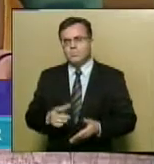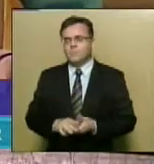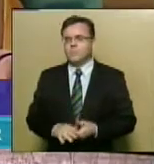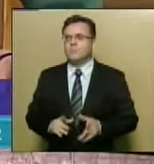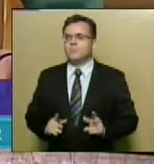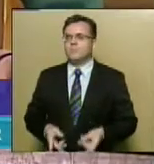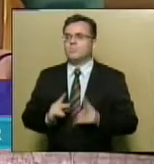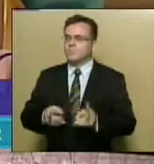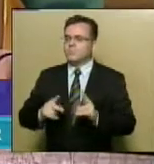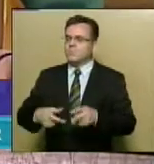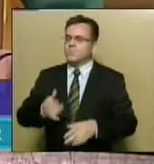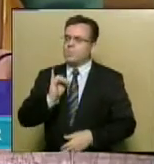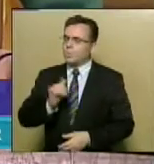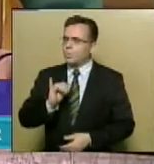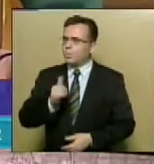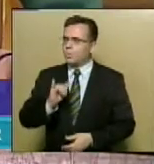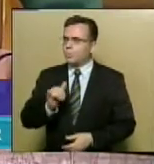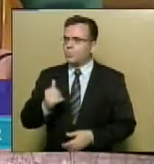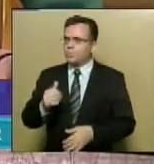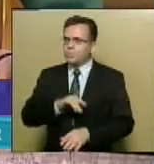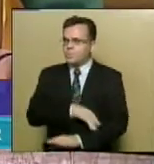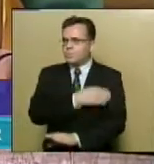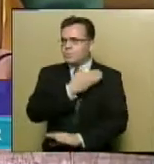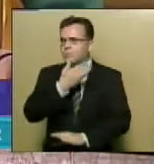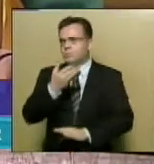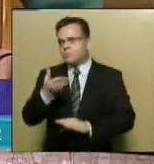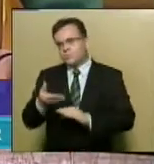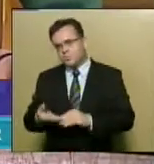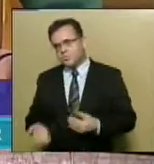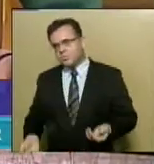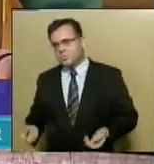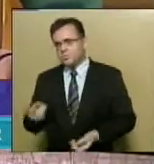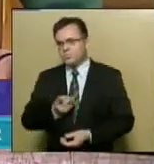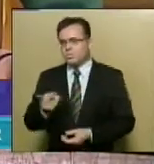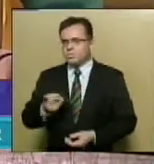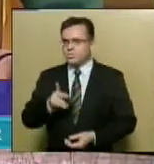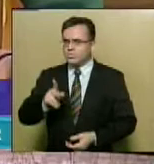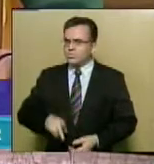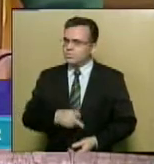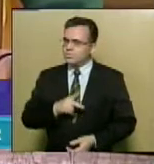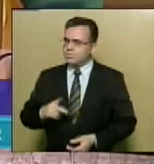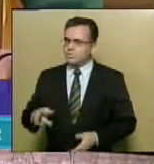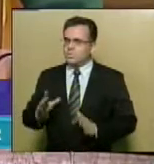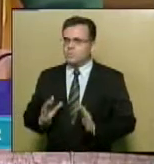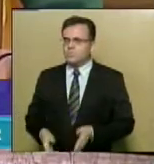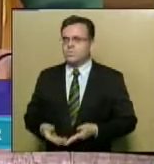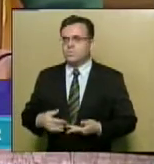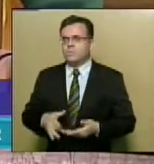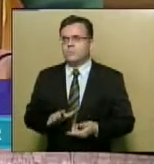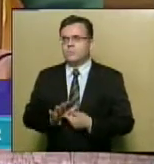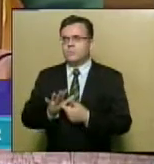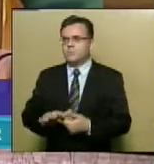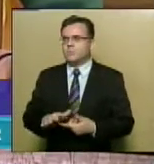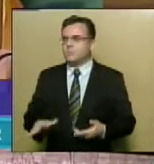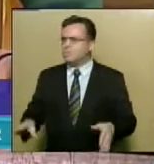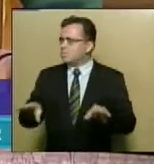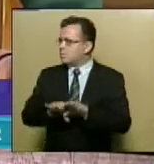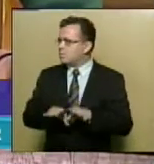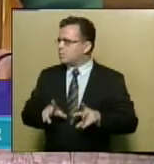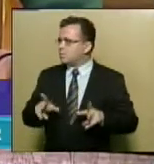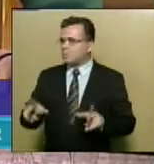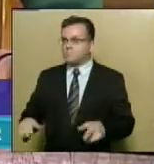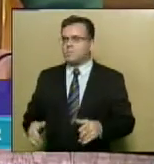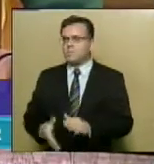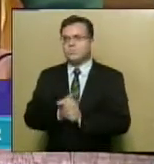Prosseguindo, fez um relato da trajetória de D. Lessa e de D. Mário, a oportunidade que ressaltou as semelhanças à do patrono de